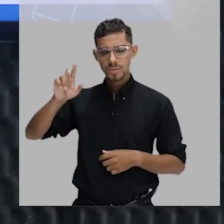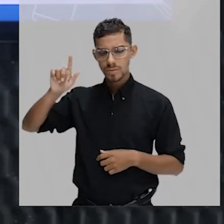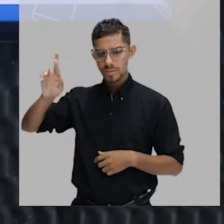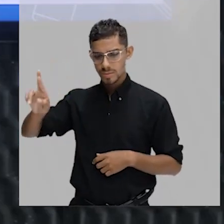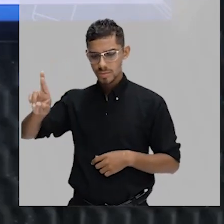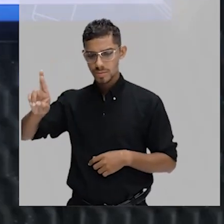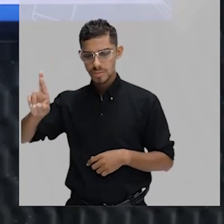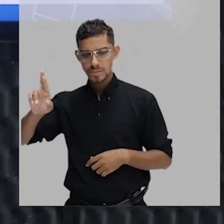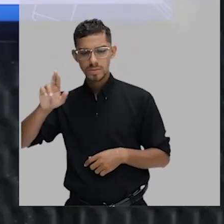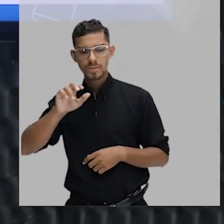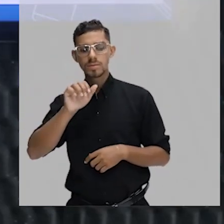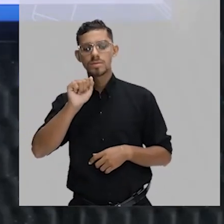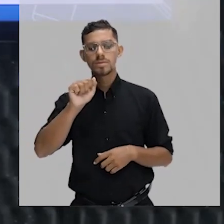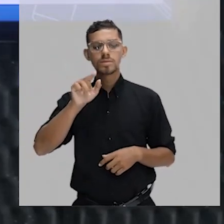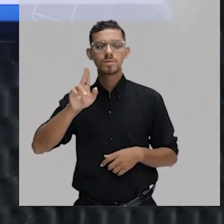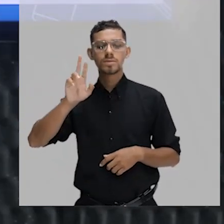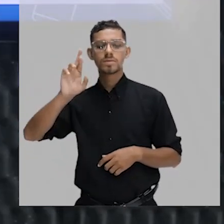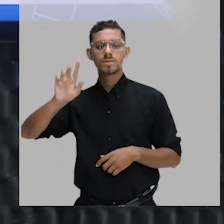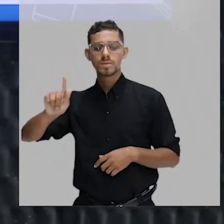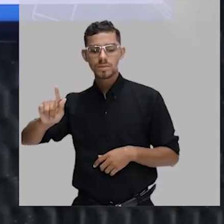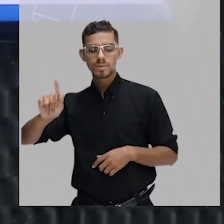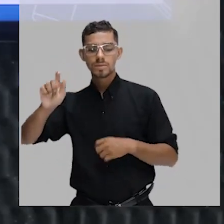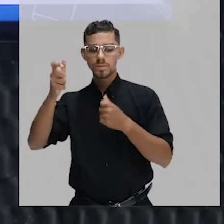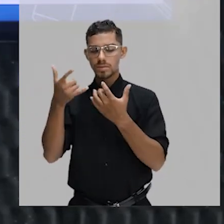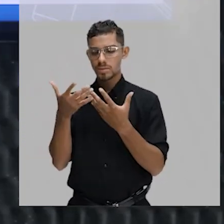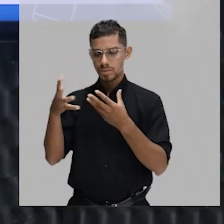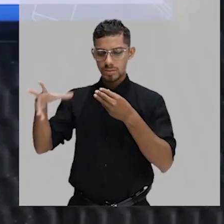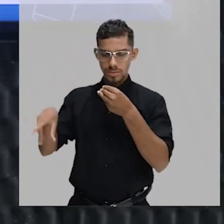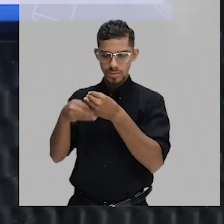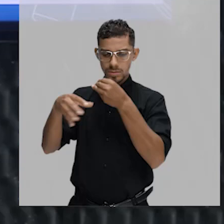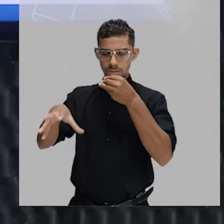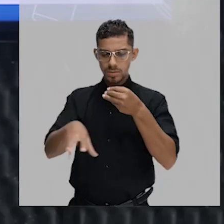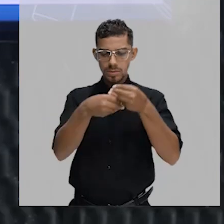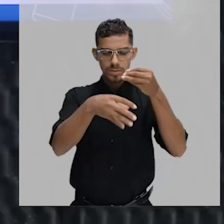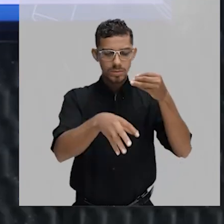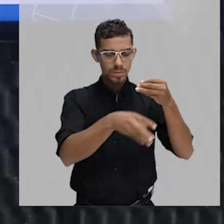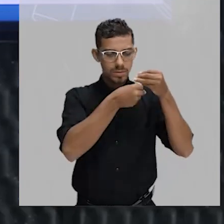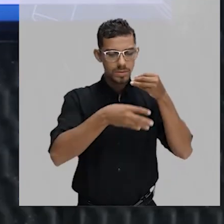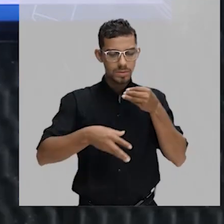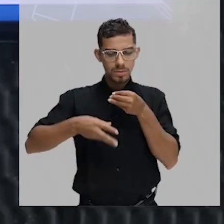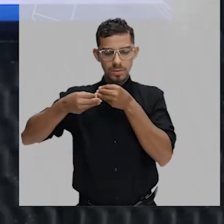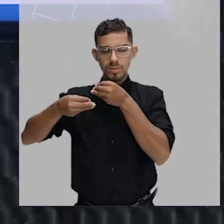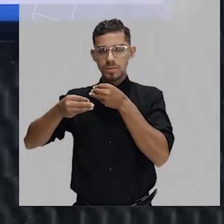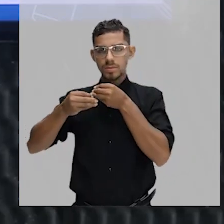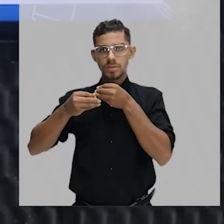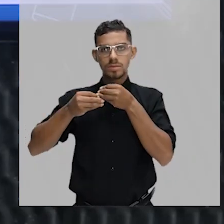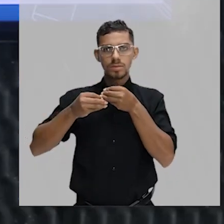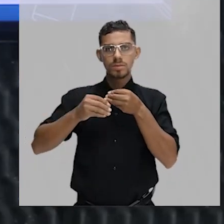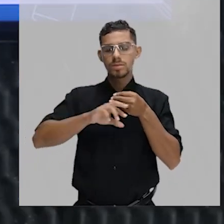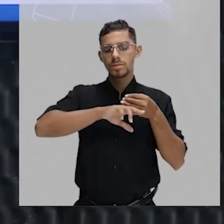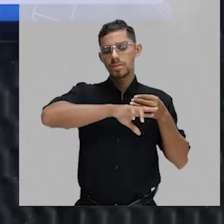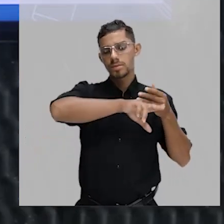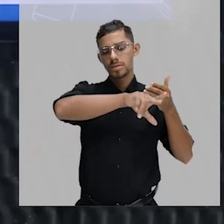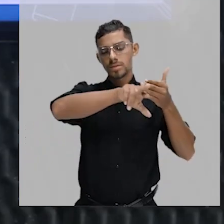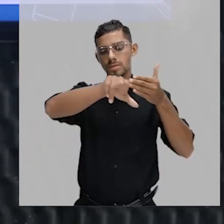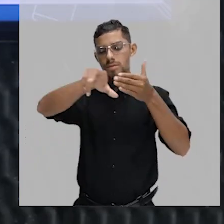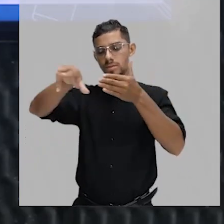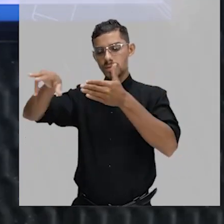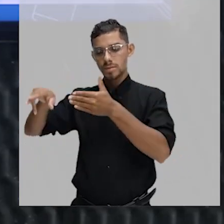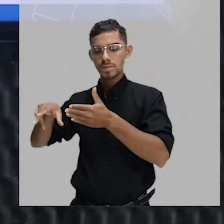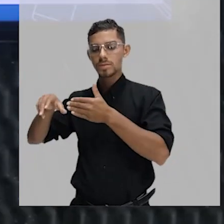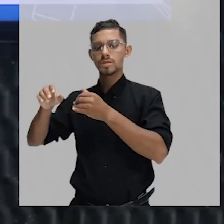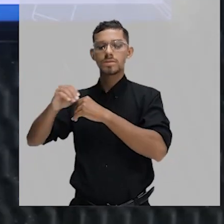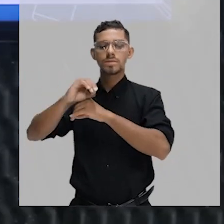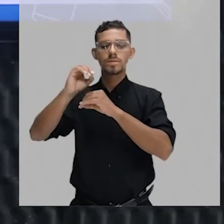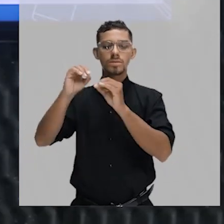começar a adicionar vários aminoácidos, ou seja, várias moléculas de